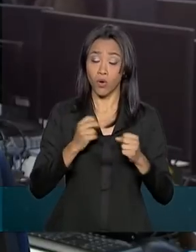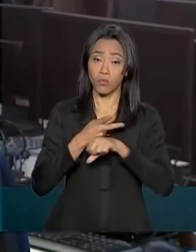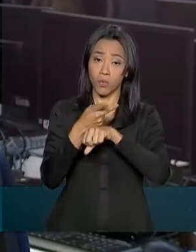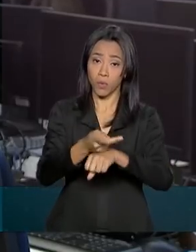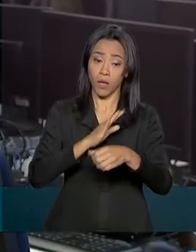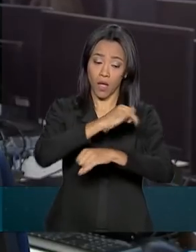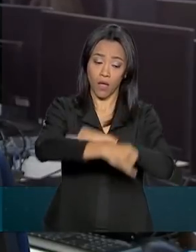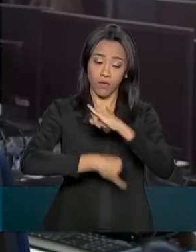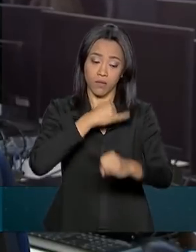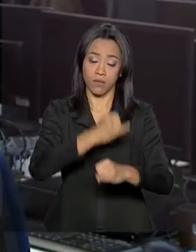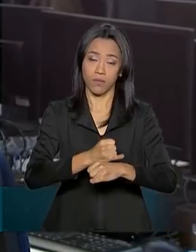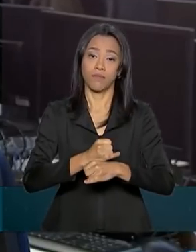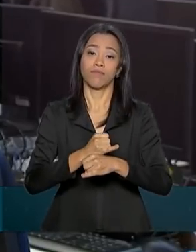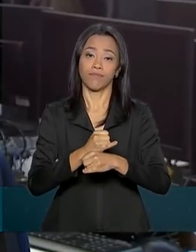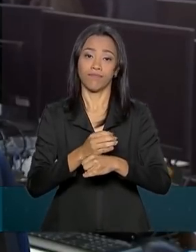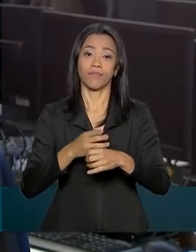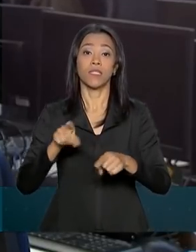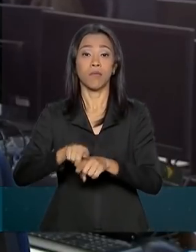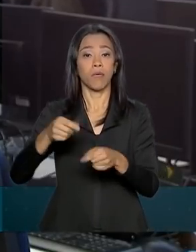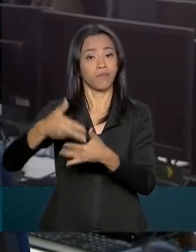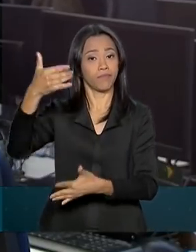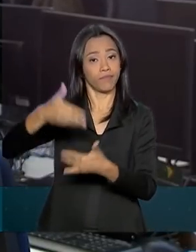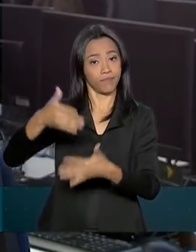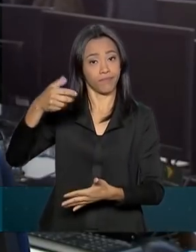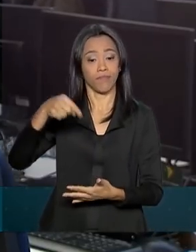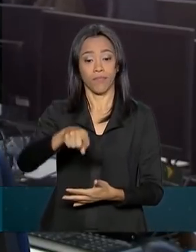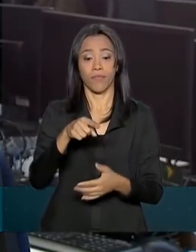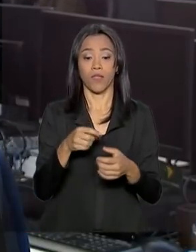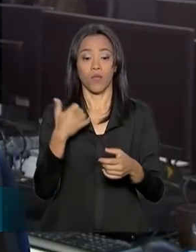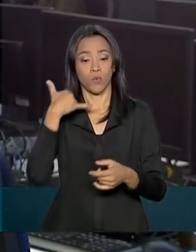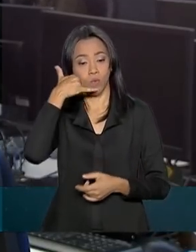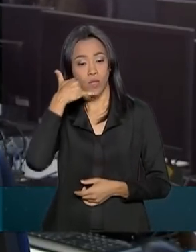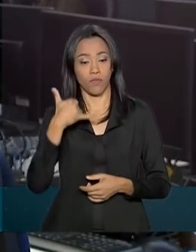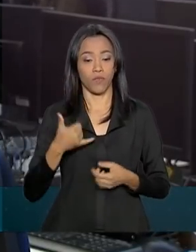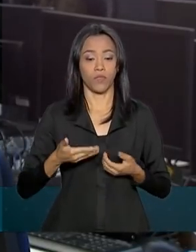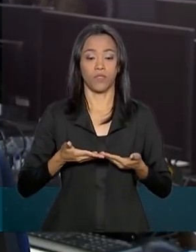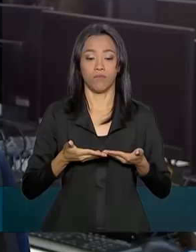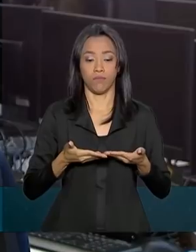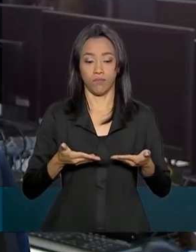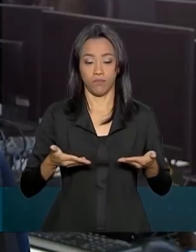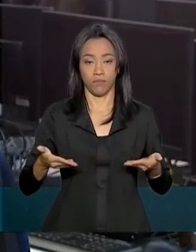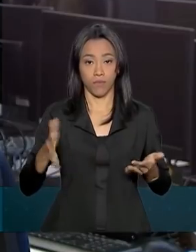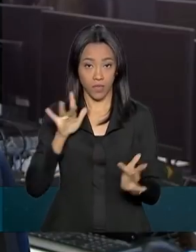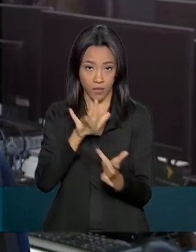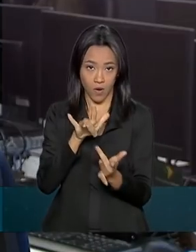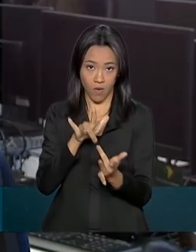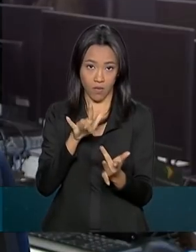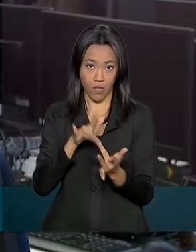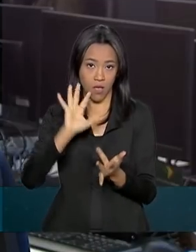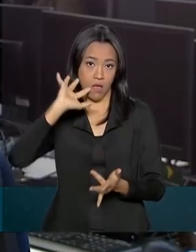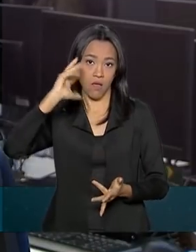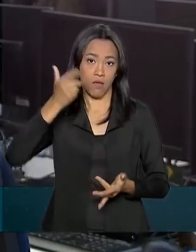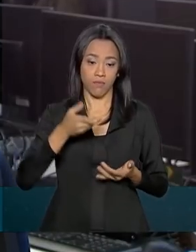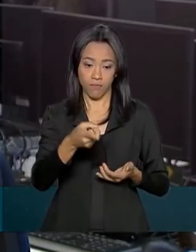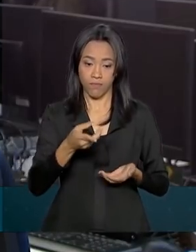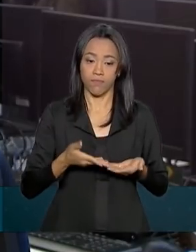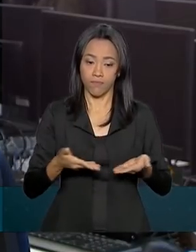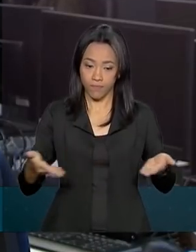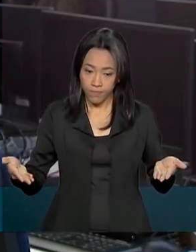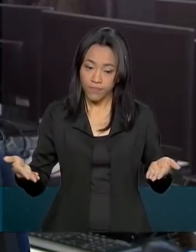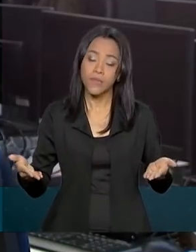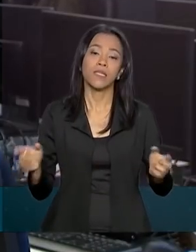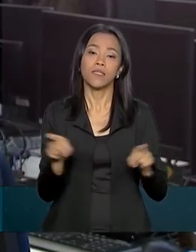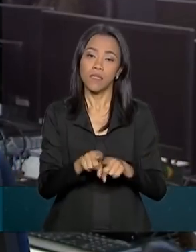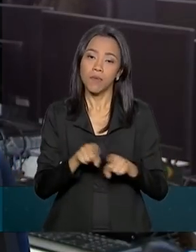e redes sociais da Caixa, pelo telefone 0800 726 8068 e também